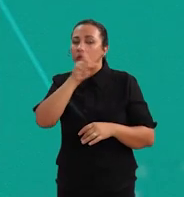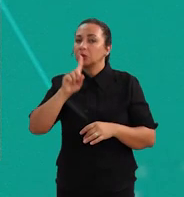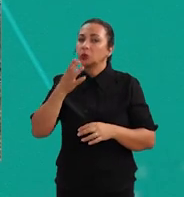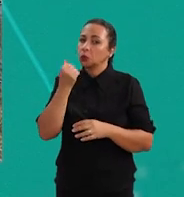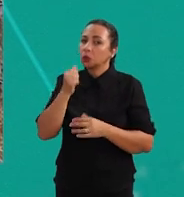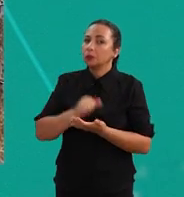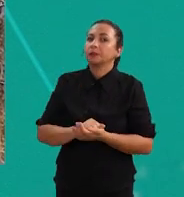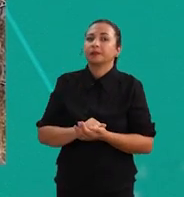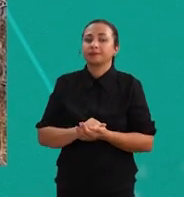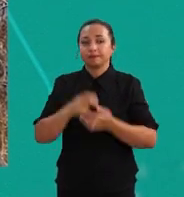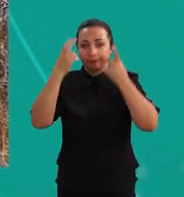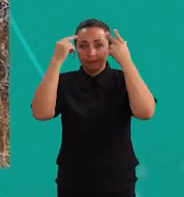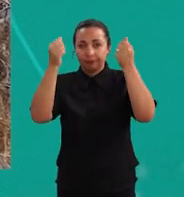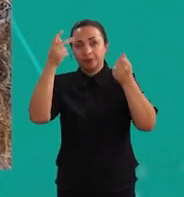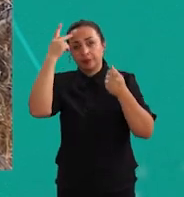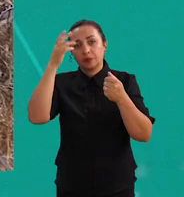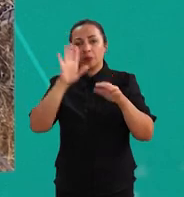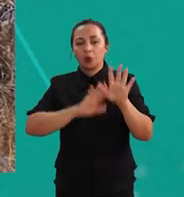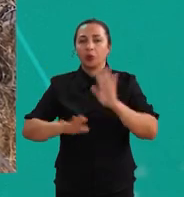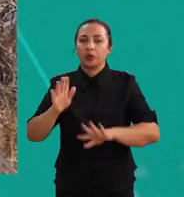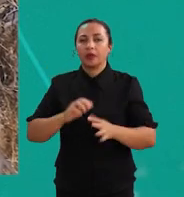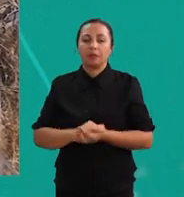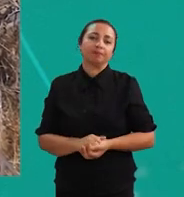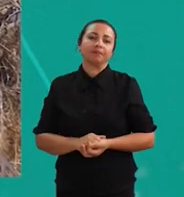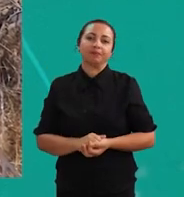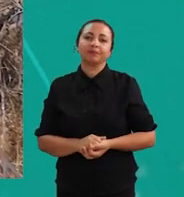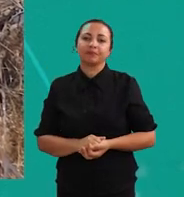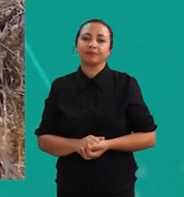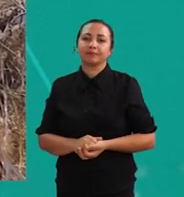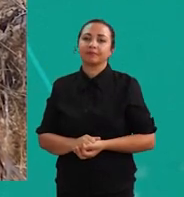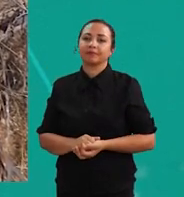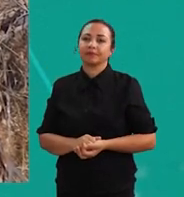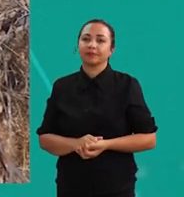e ficariam lá para a natureza se recuperar naturalmente.